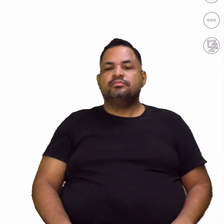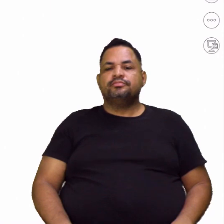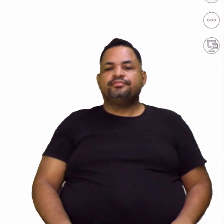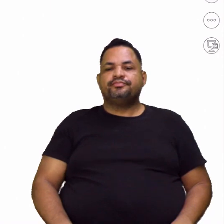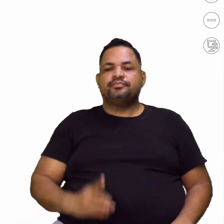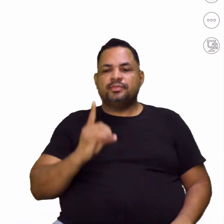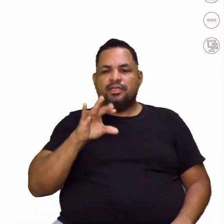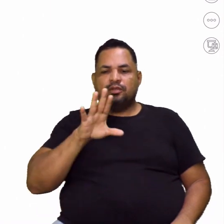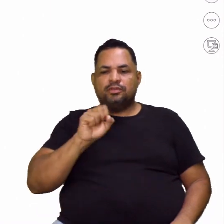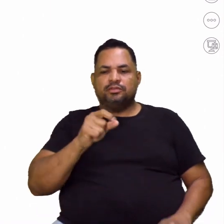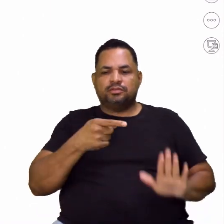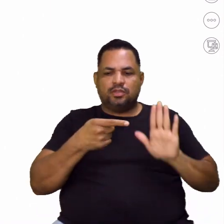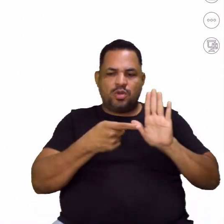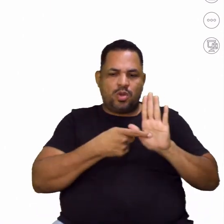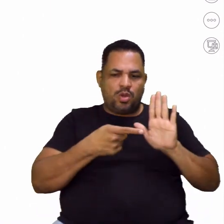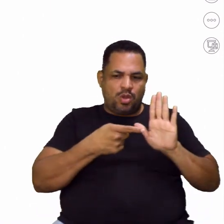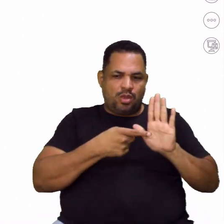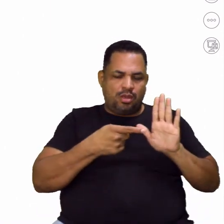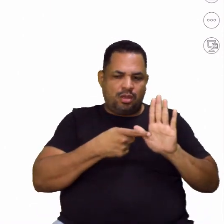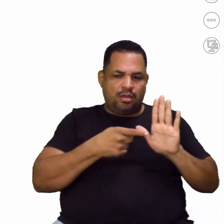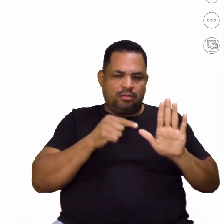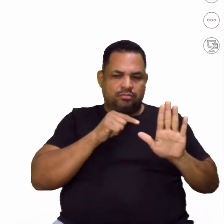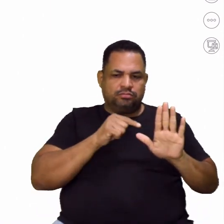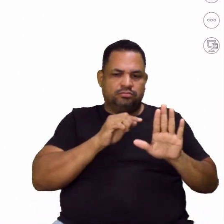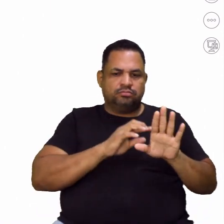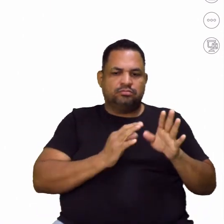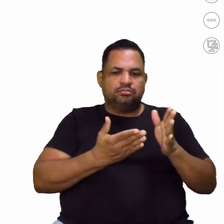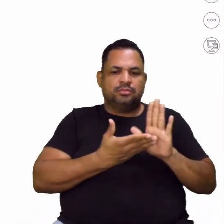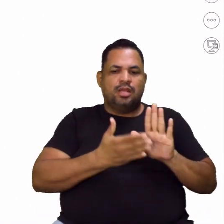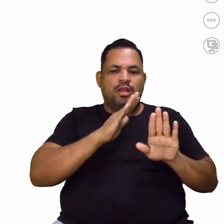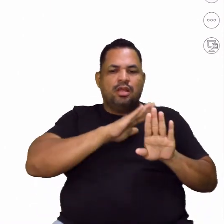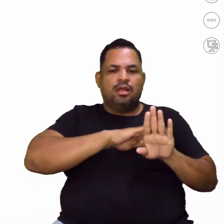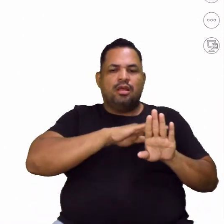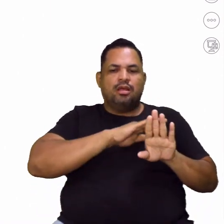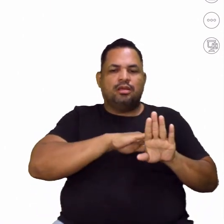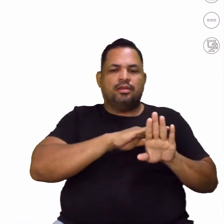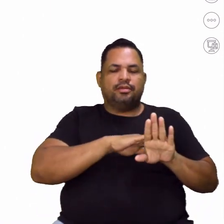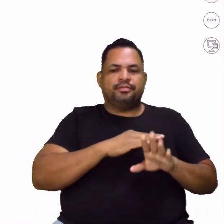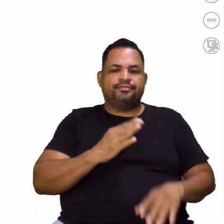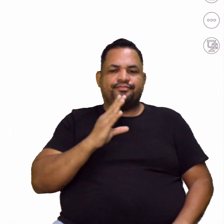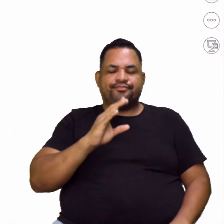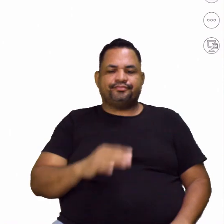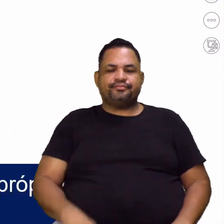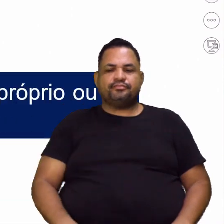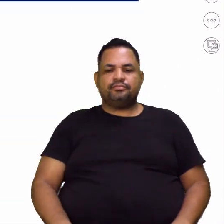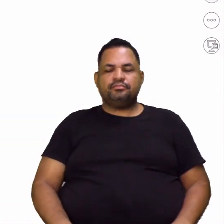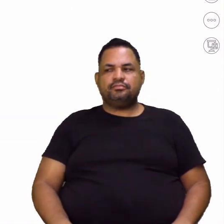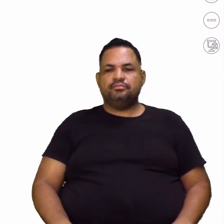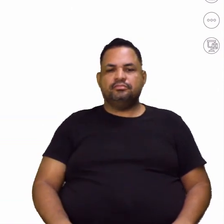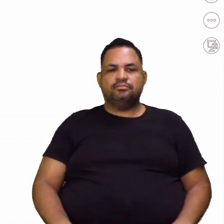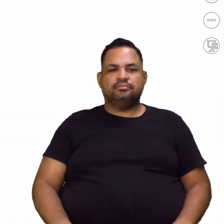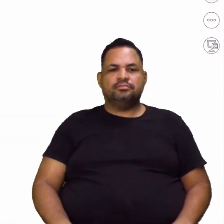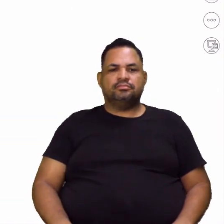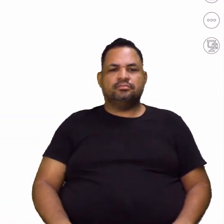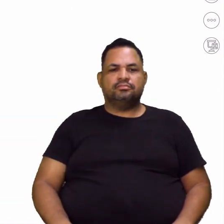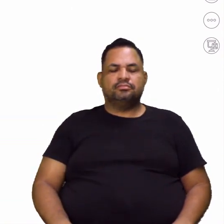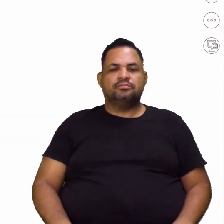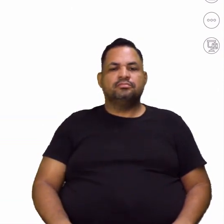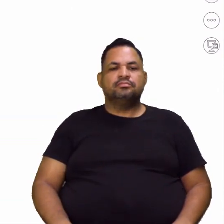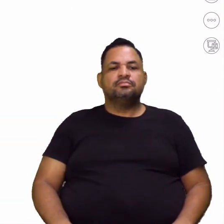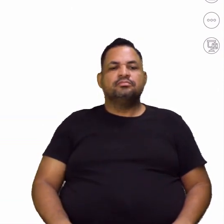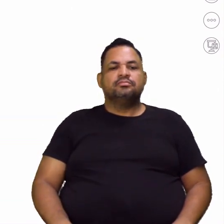conotação é o sentido o quê? Figurado. Beleza? Então, vamos lá aqui, ó.